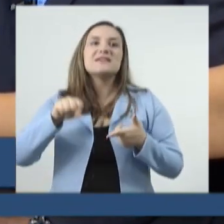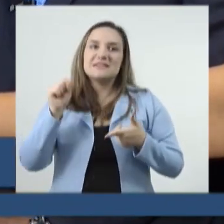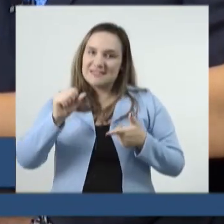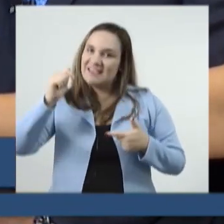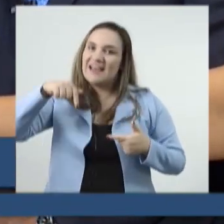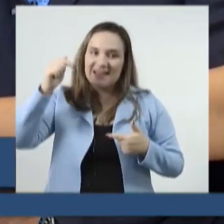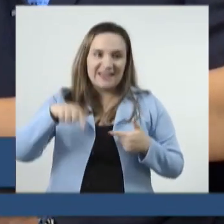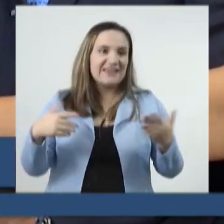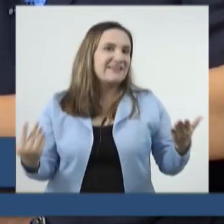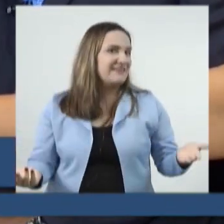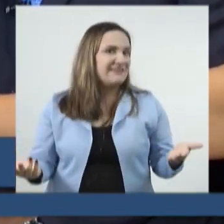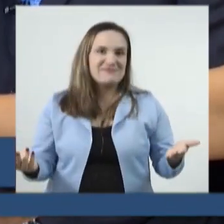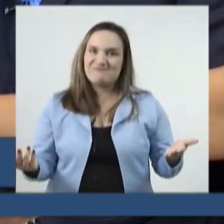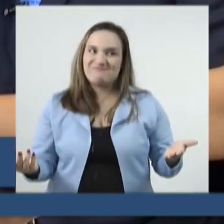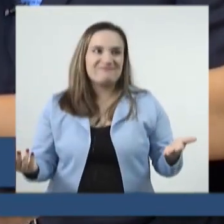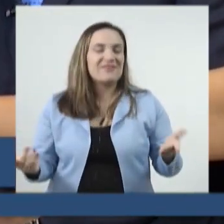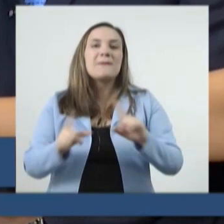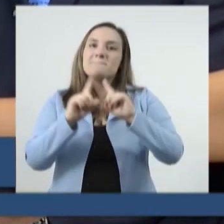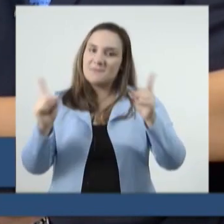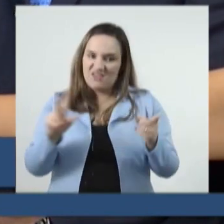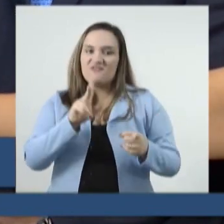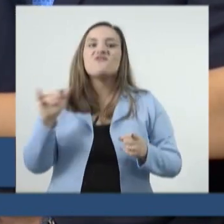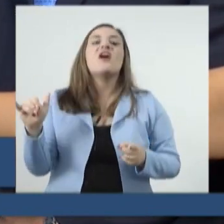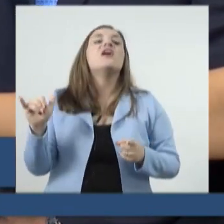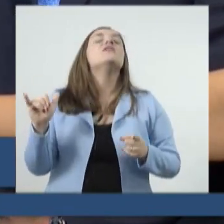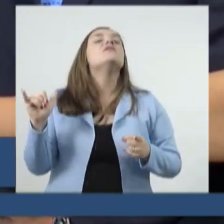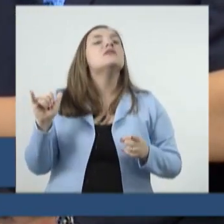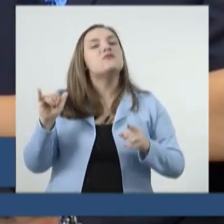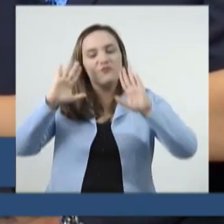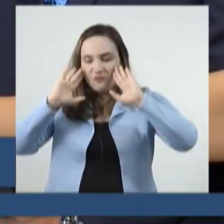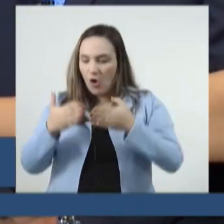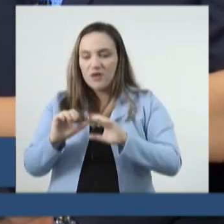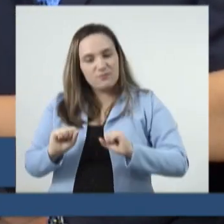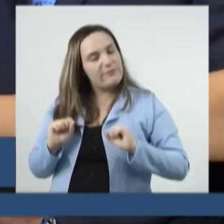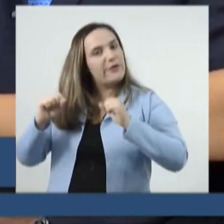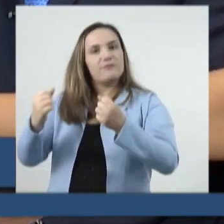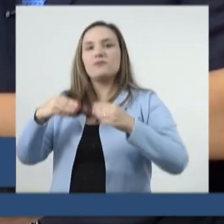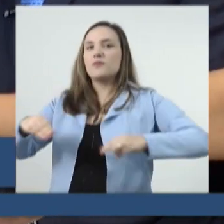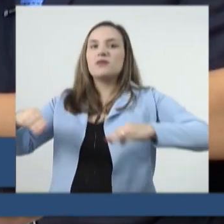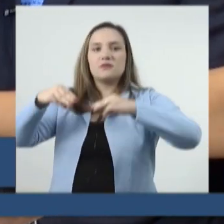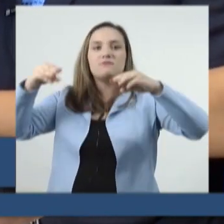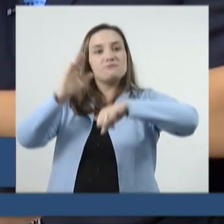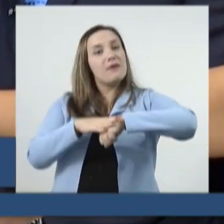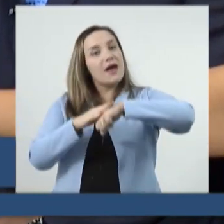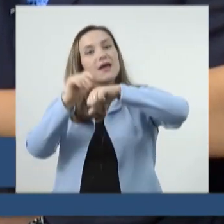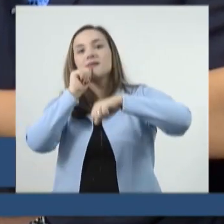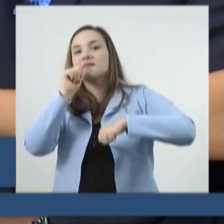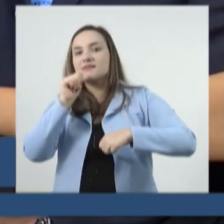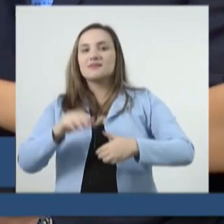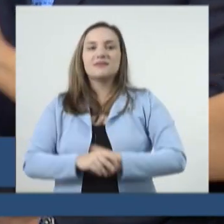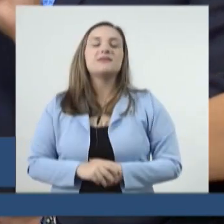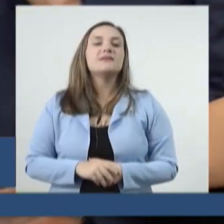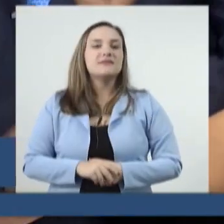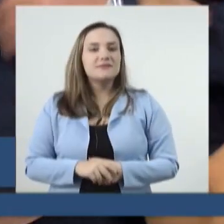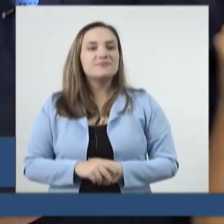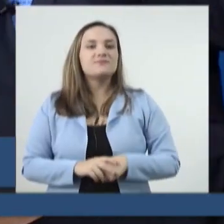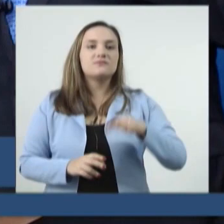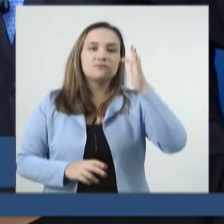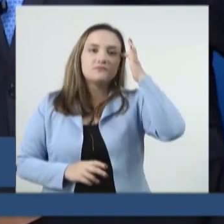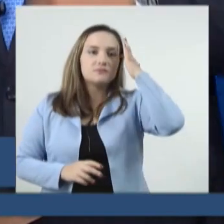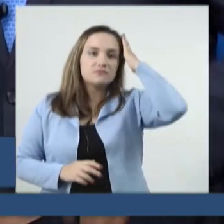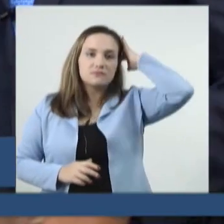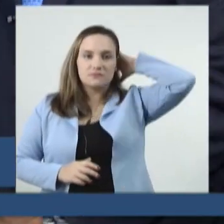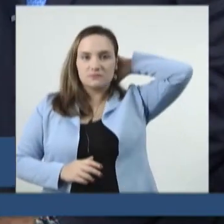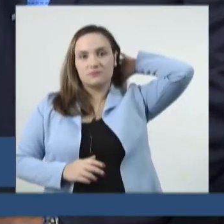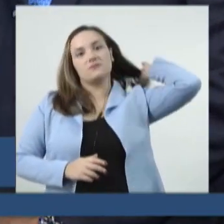a prestadora de serviço, mas nós vamos estar trabalhando no assunto para a gente poder modernizar o máximo possível. Amém. O deputado